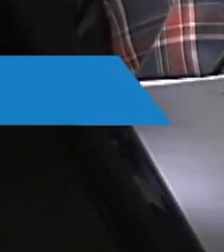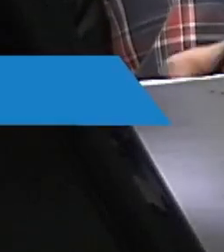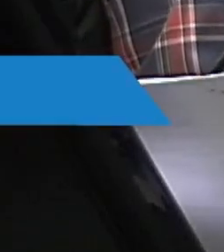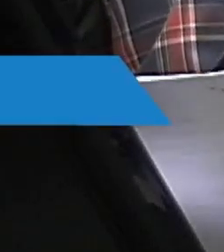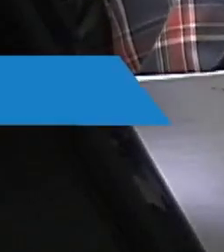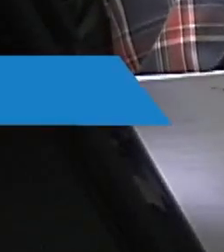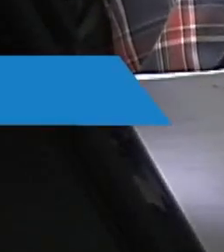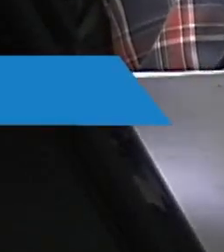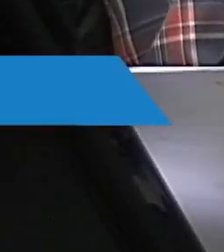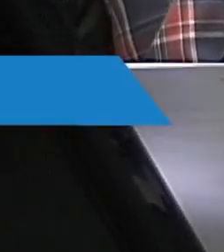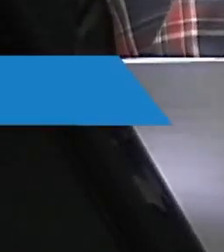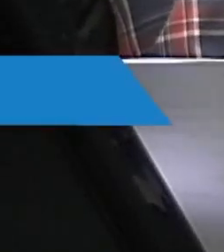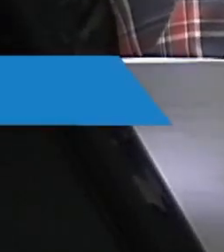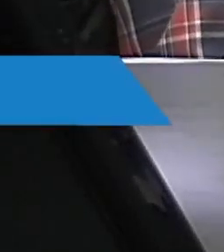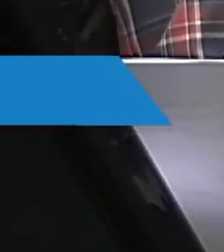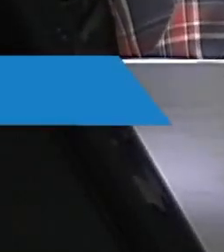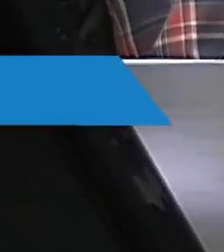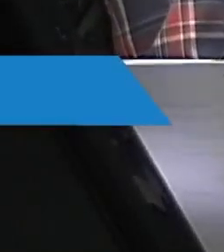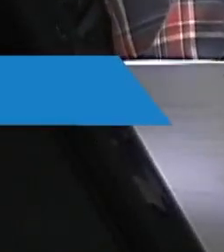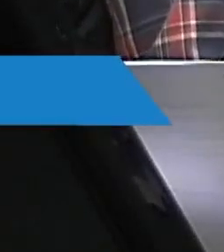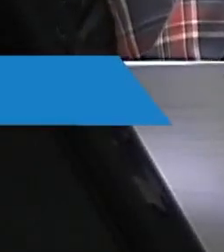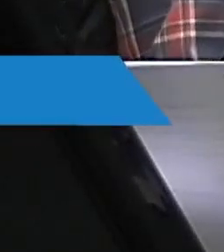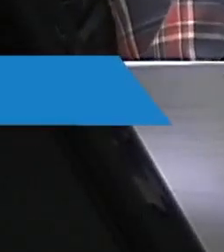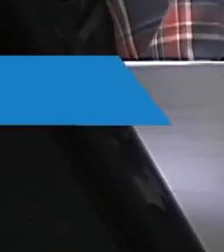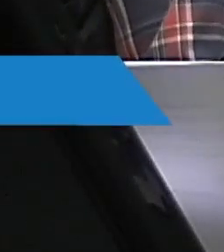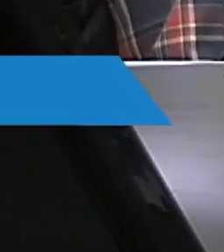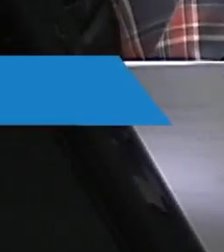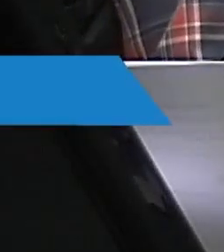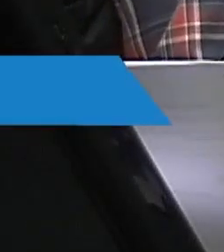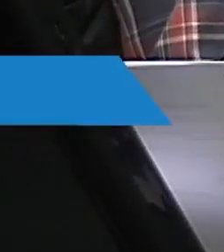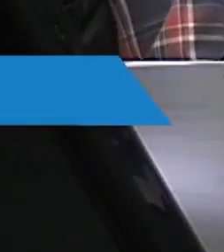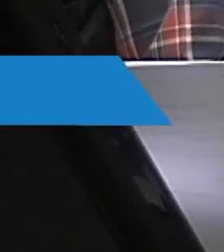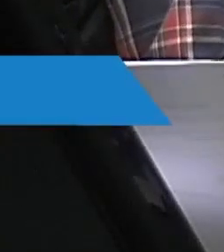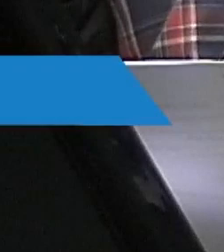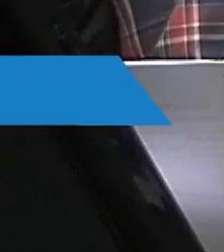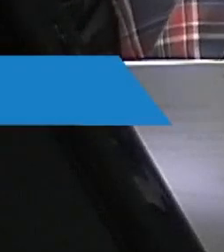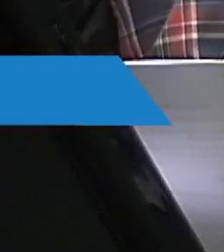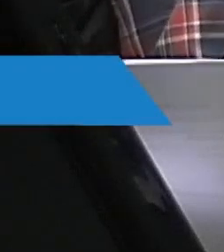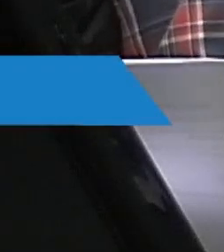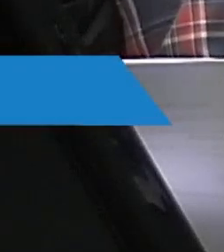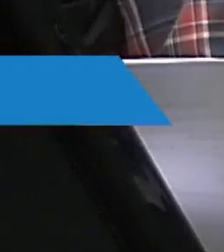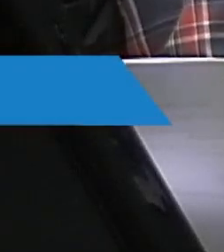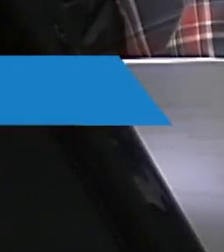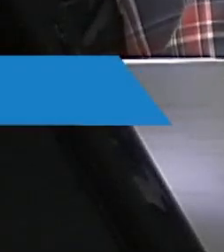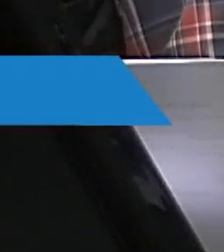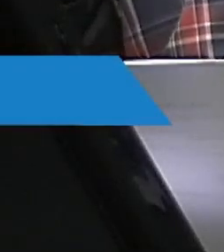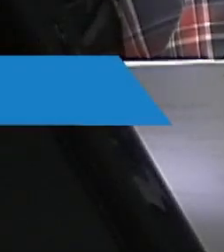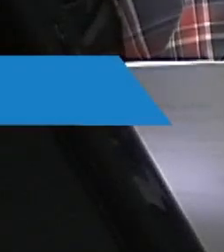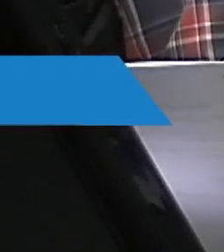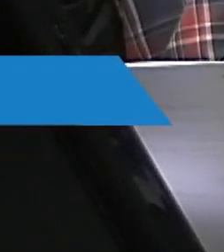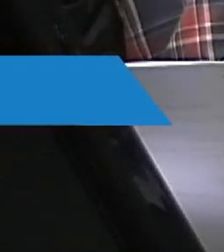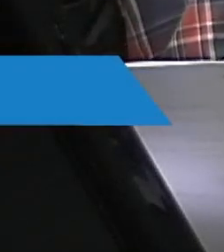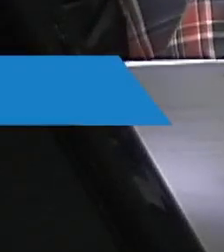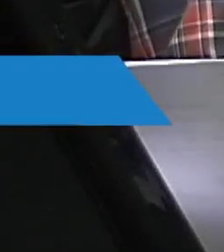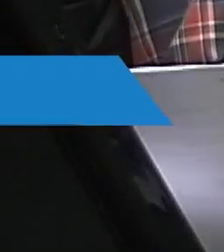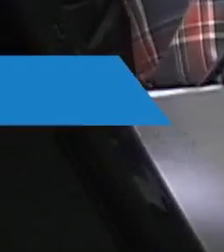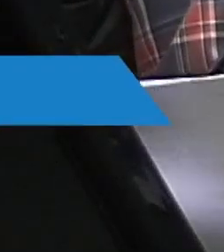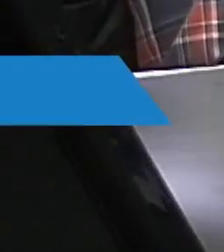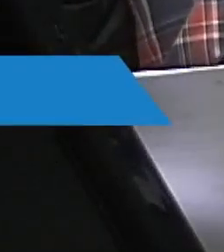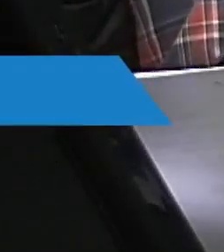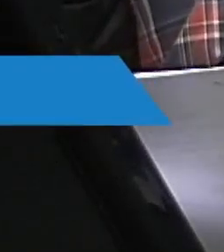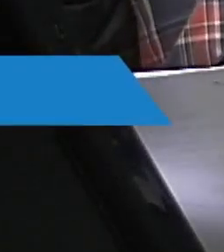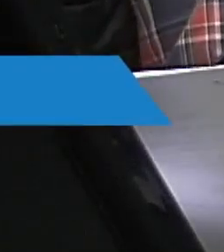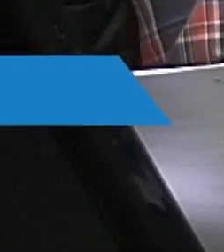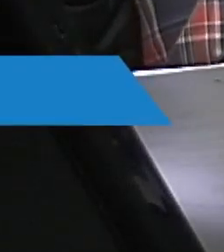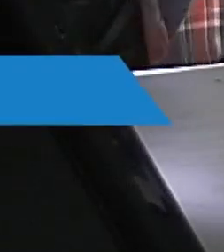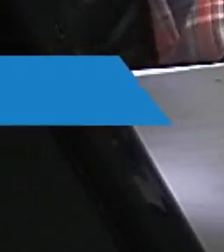14 horas e 28 minutos. Nada mais havendo para constar, os trabalhos foram encerrados às 15 horas e 15 minutos. E lavrada a presente ata, que depois de